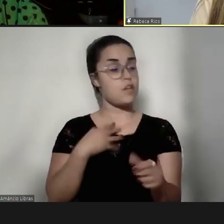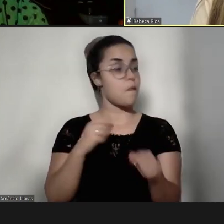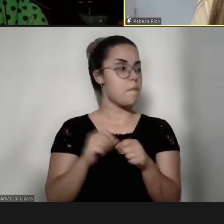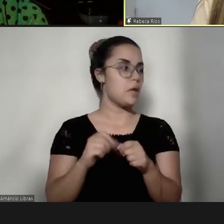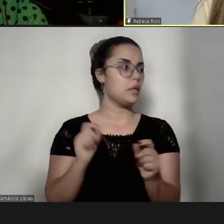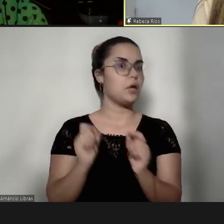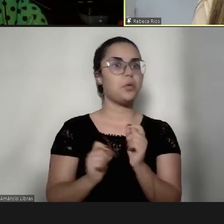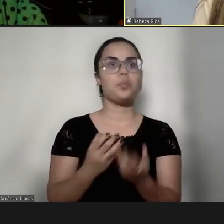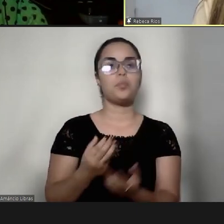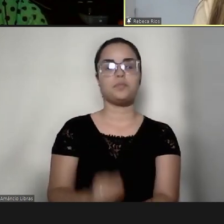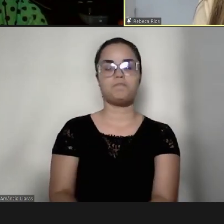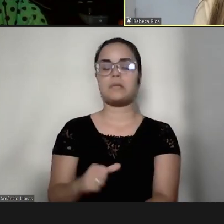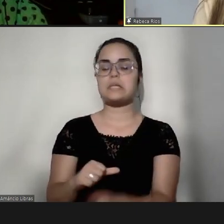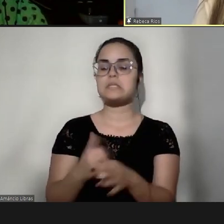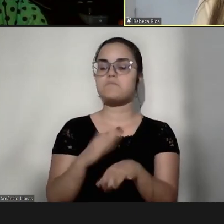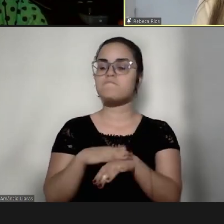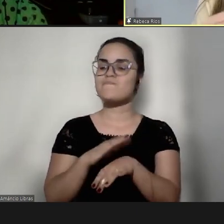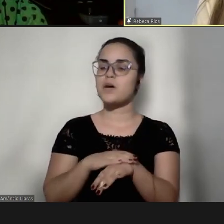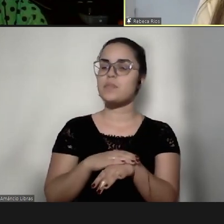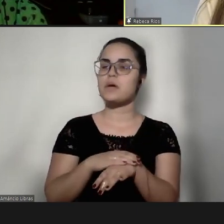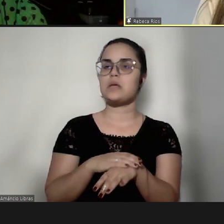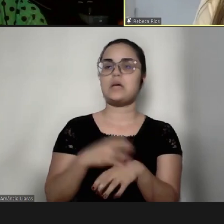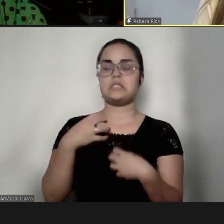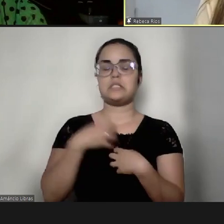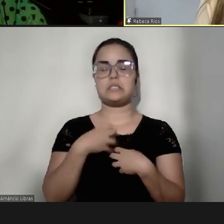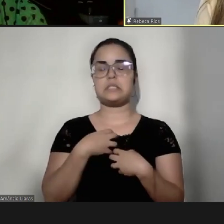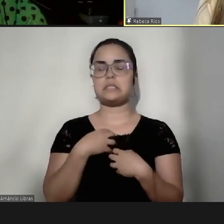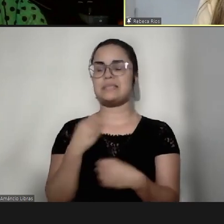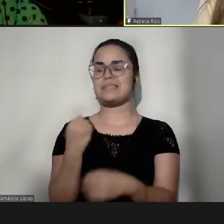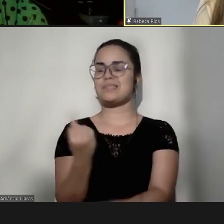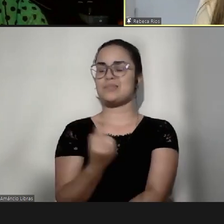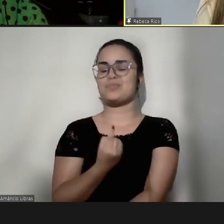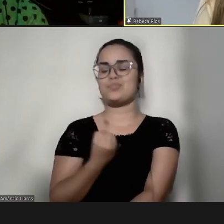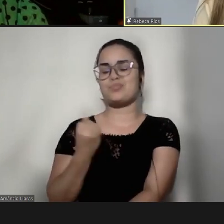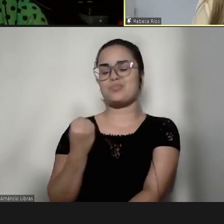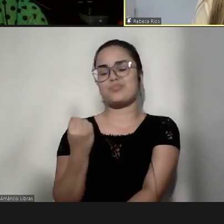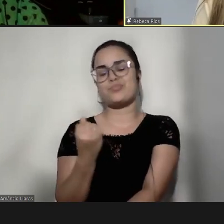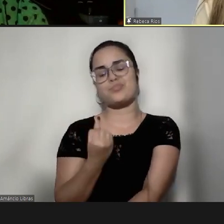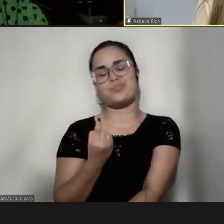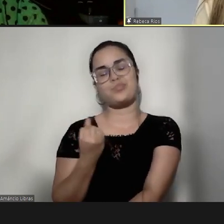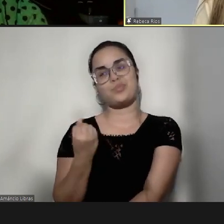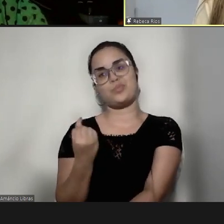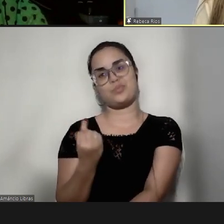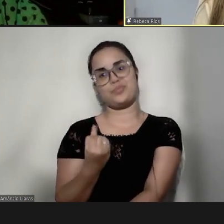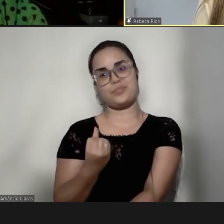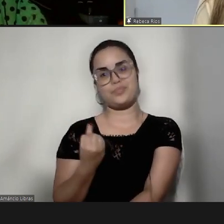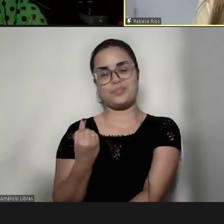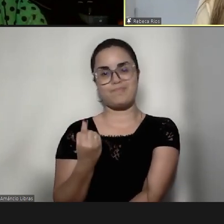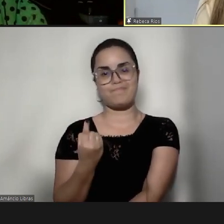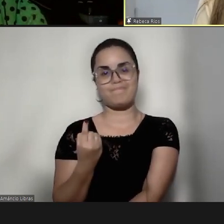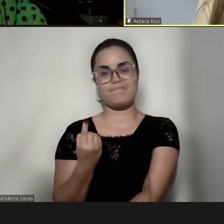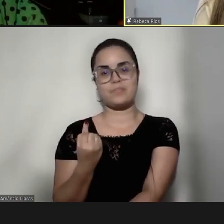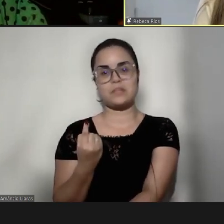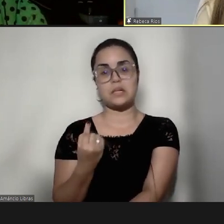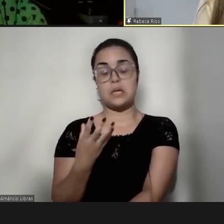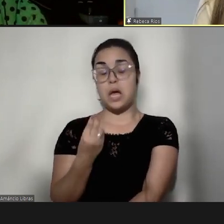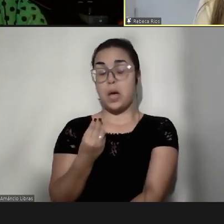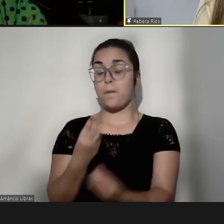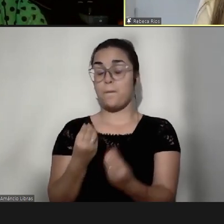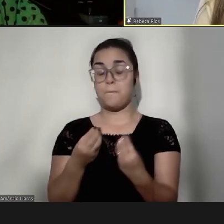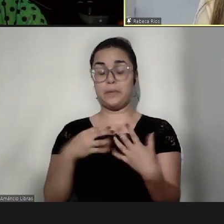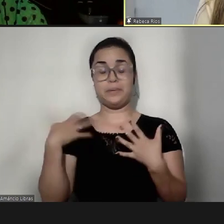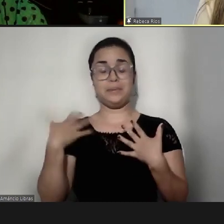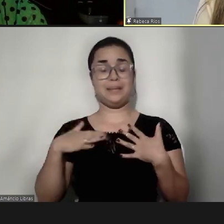nesse primeiro momento, a gente se sente muito sozinha, é muito solitário, é muito, é muito assustador por